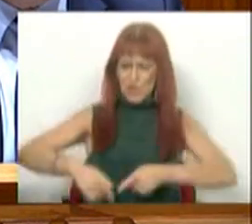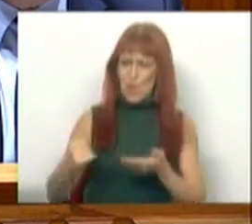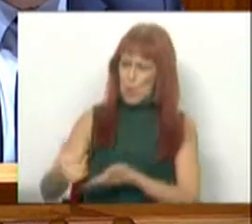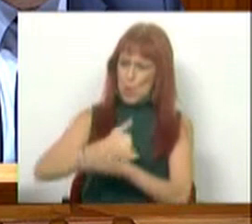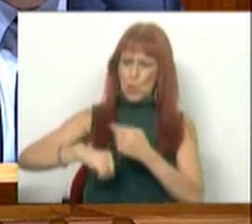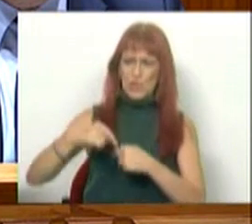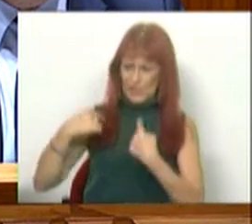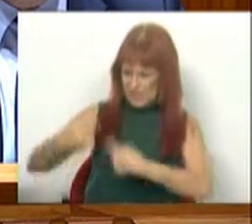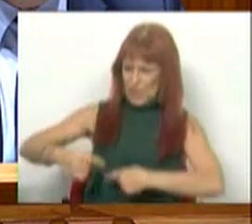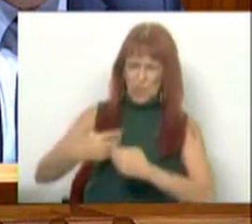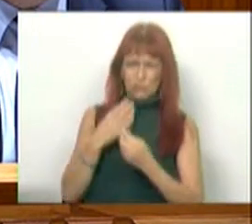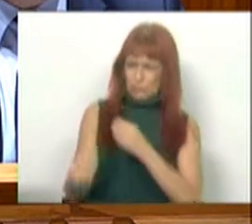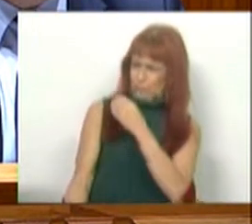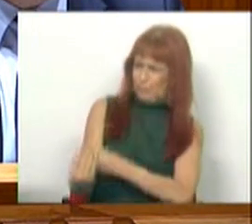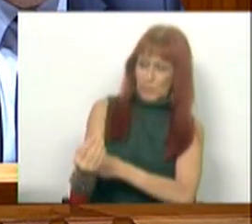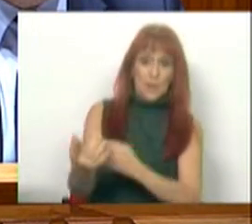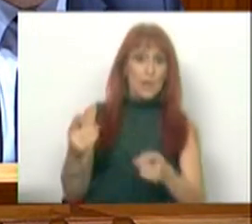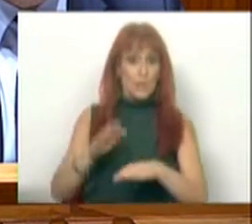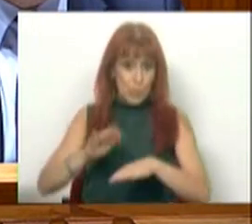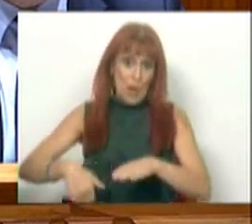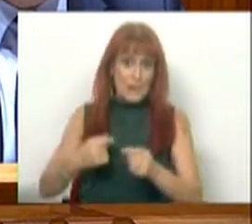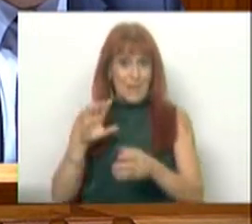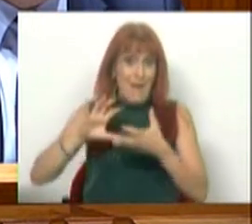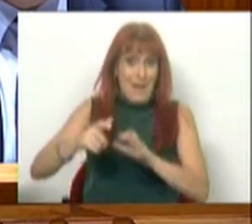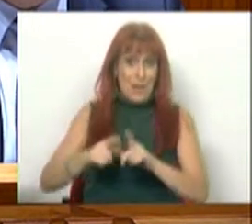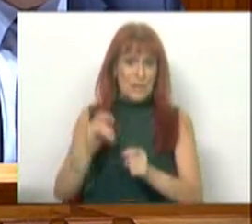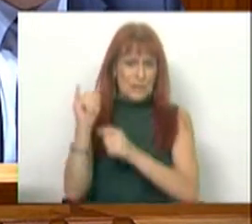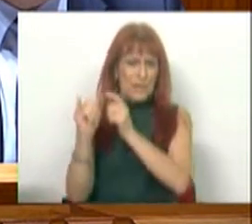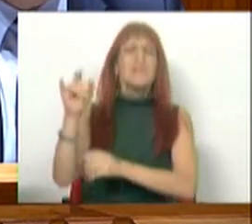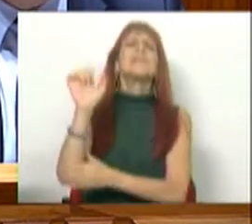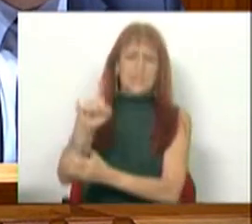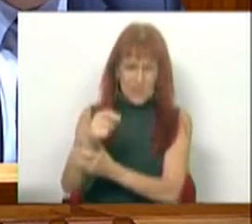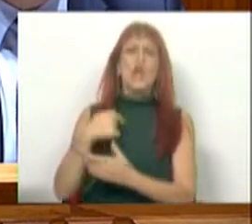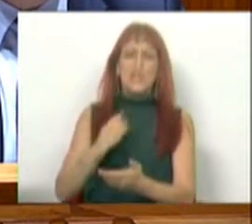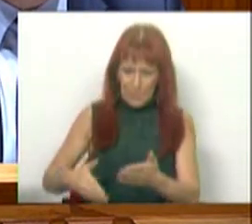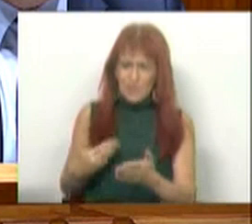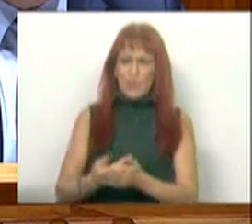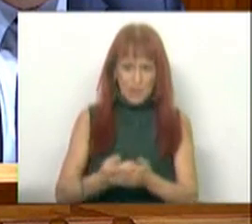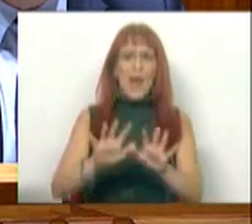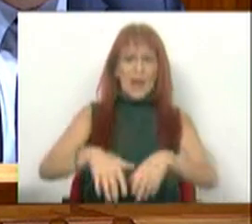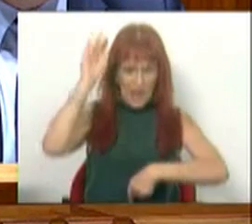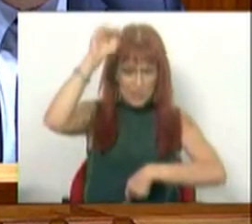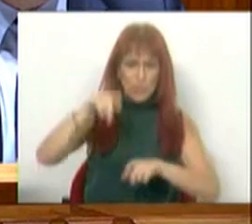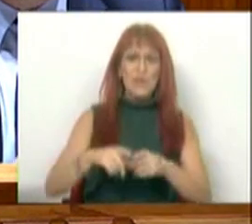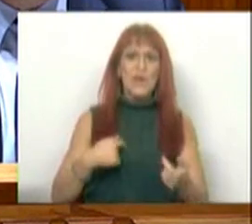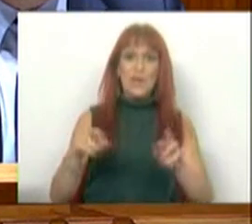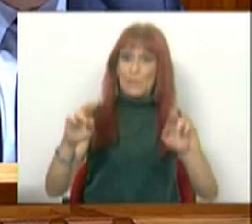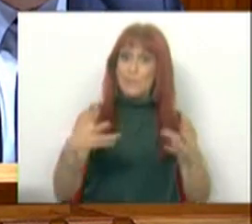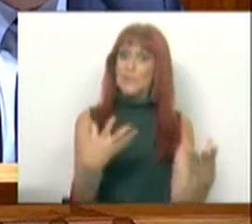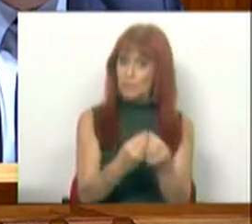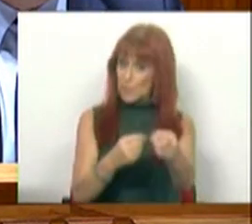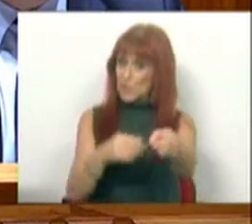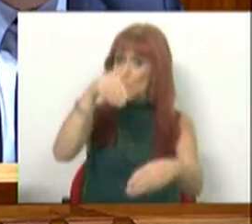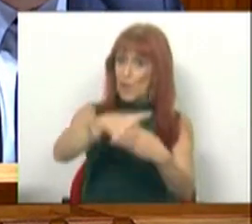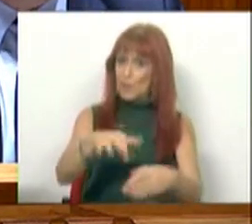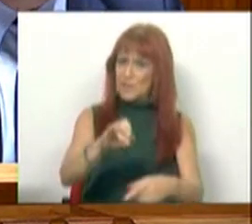lucros que estão a ter injustificadamente por via desta crise de inflação. Sim, iremos apresentar na Assembleia da República e esperamos contar com o